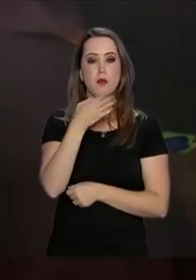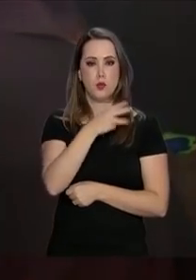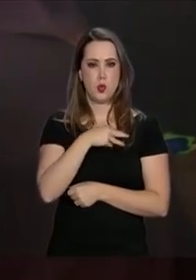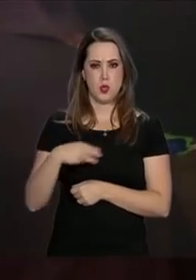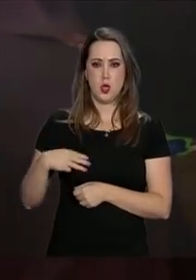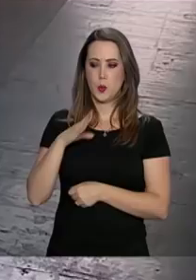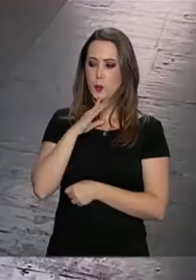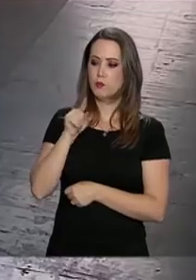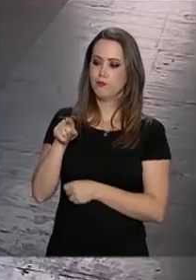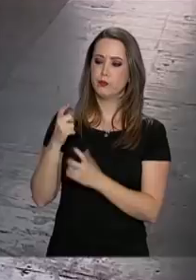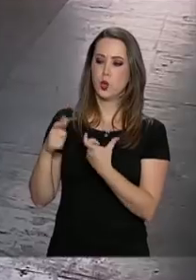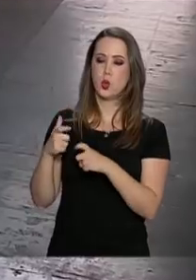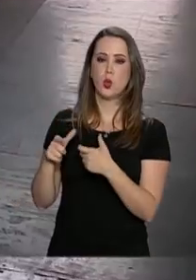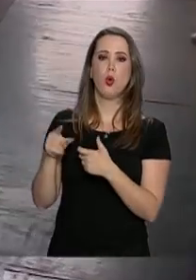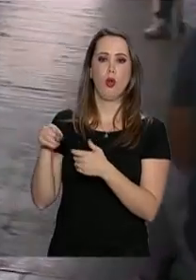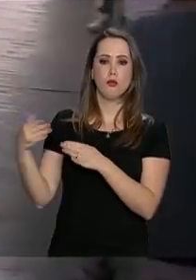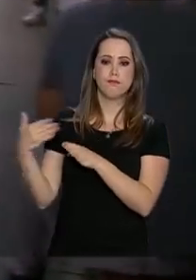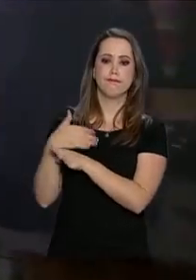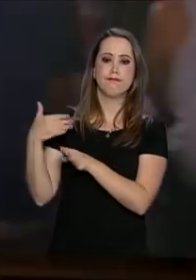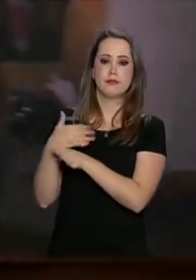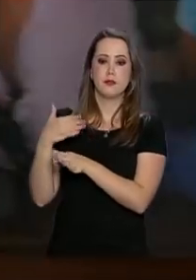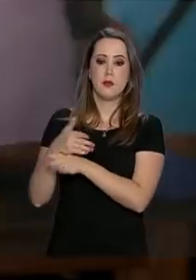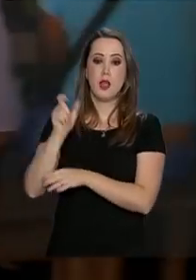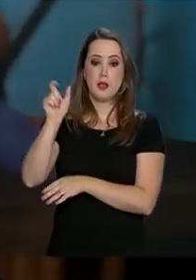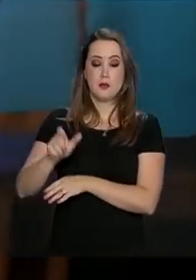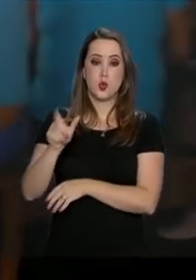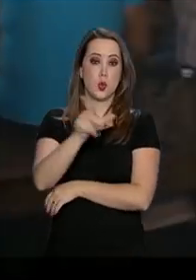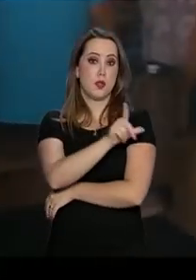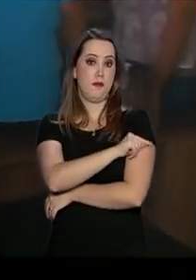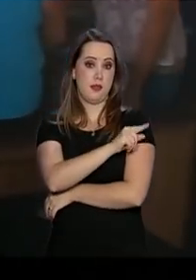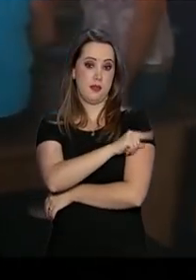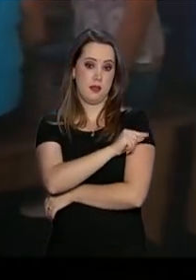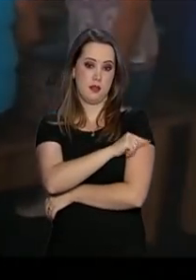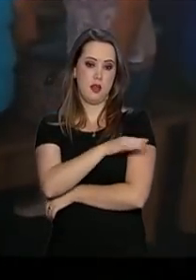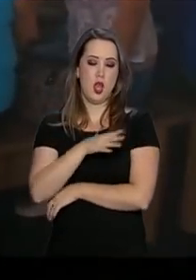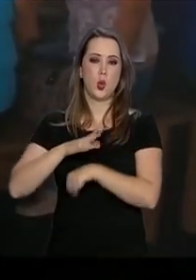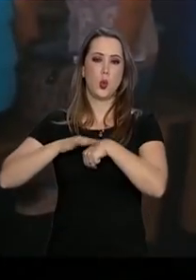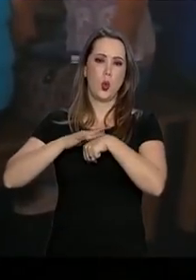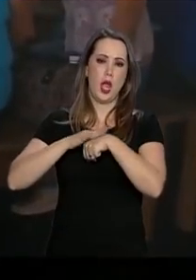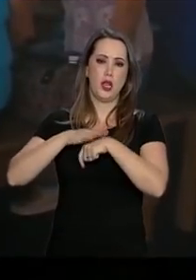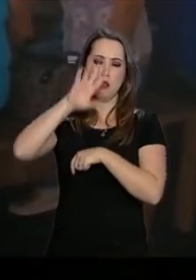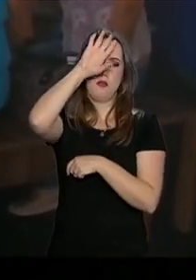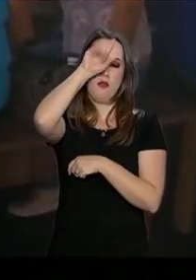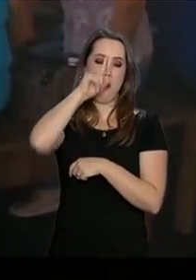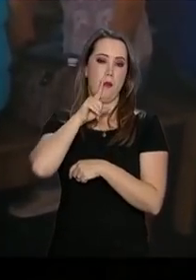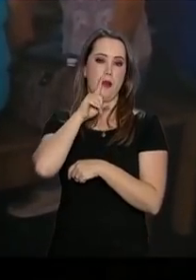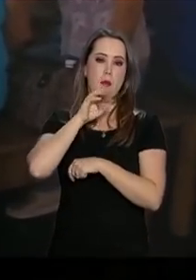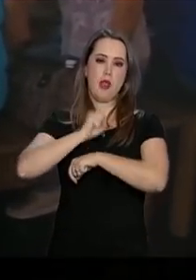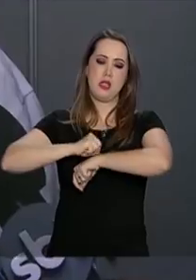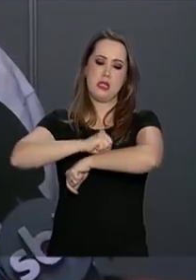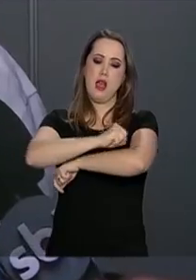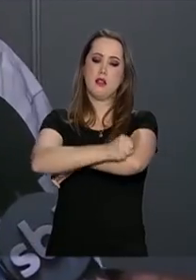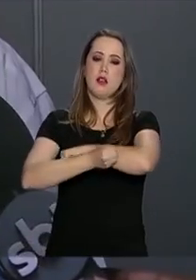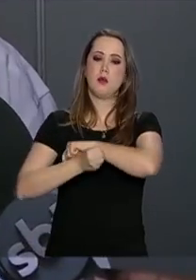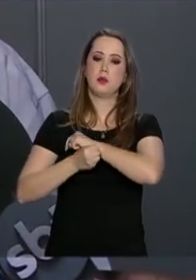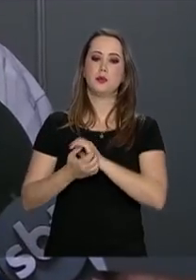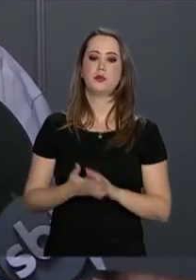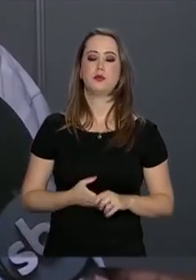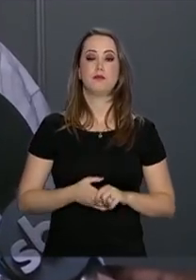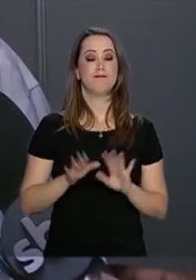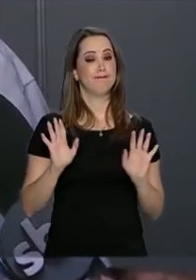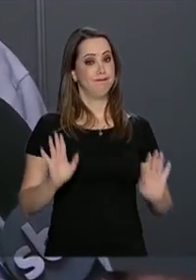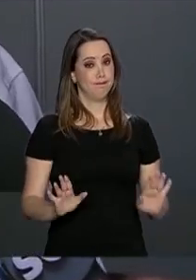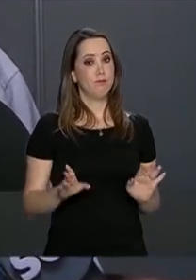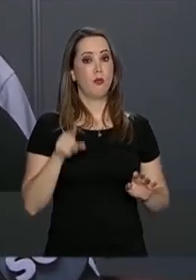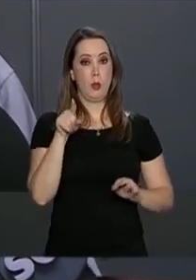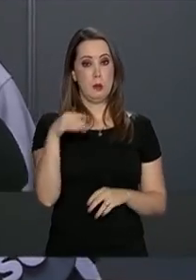junho do ano passado. Logo na entrada, os imigrantes são imunizados contra doenças como febre amarela e sarampo. Quando você tem